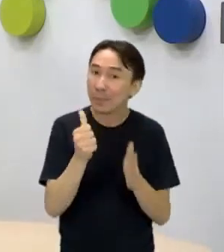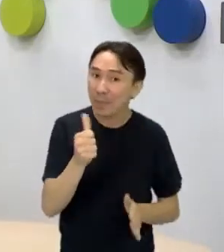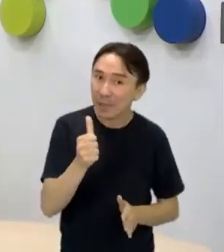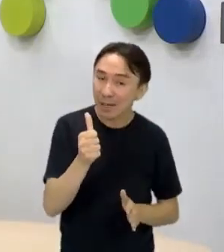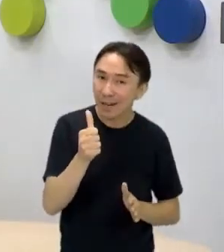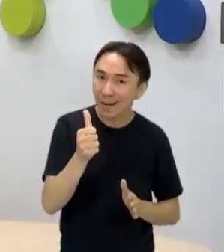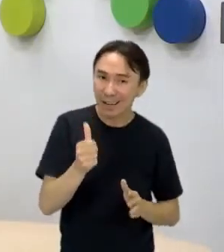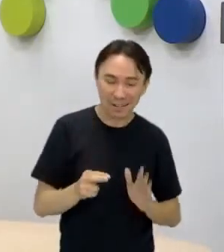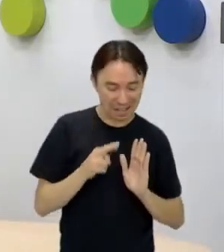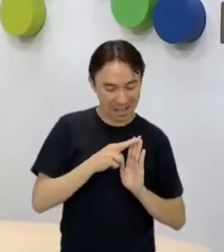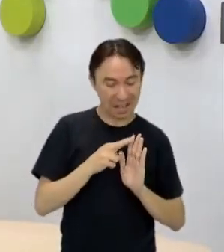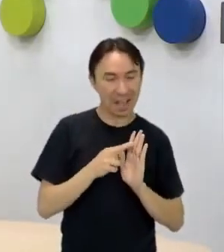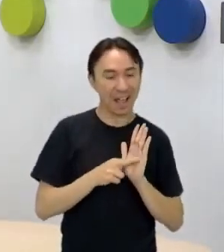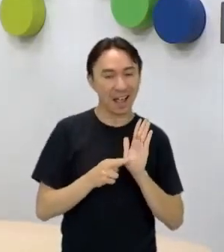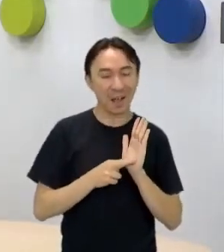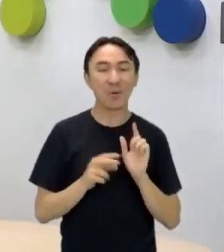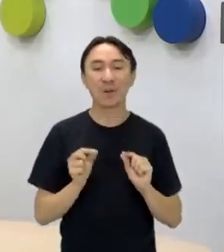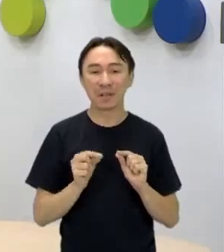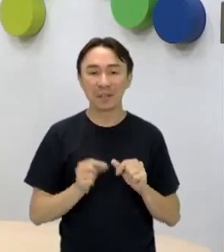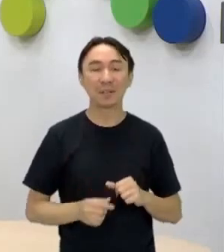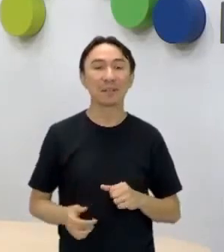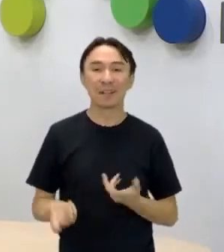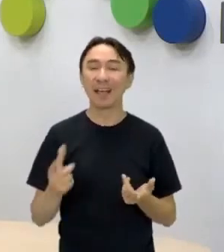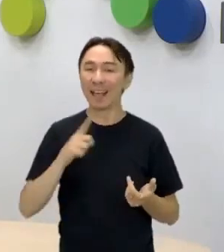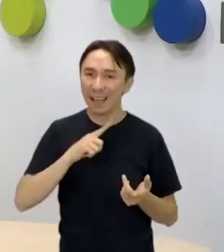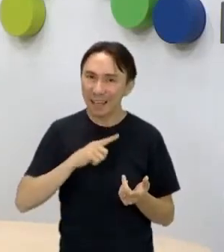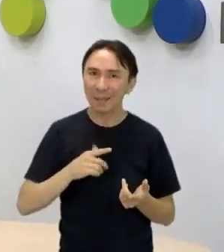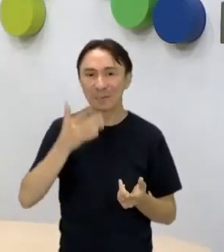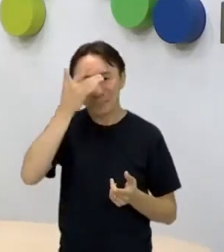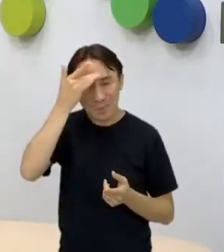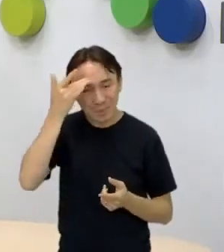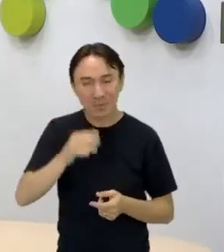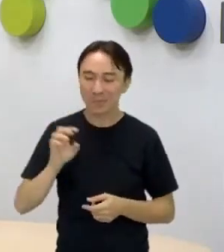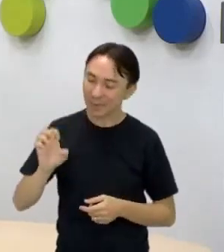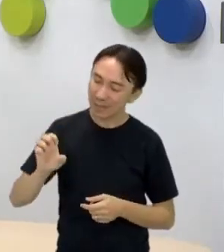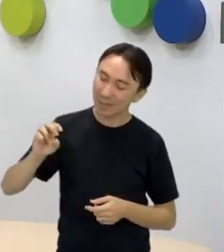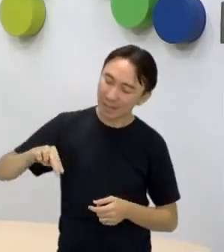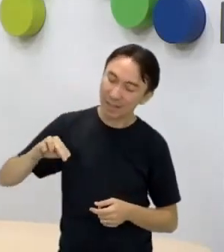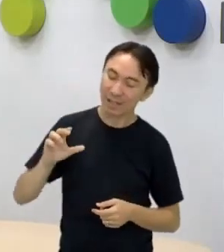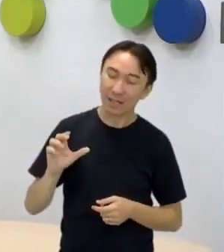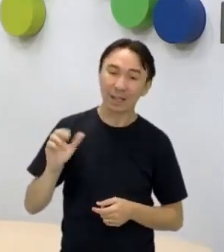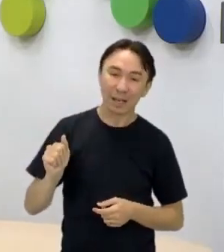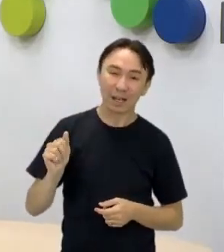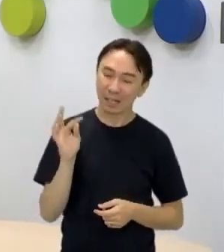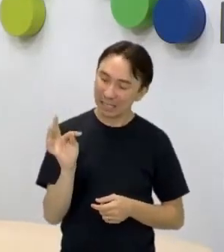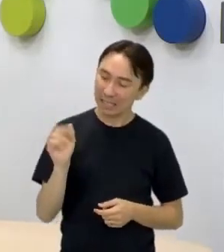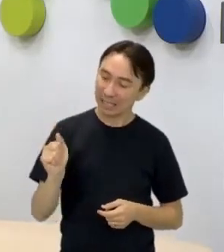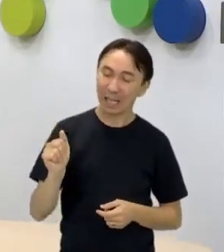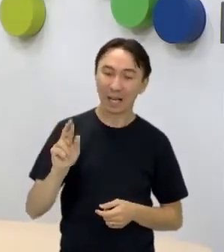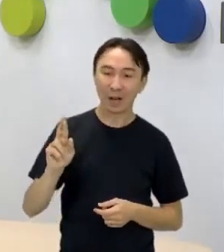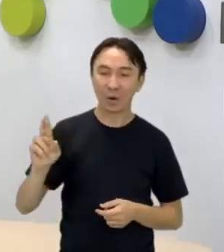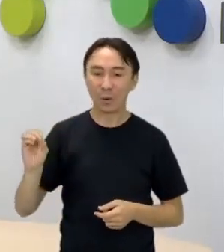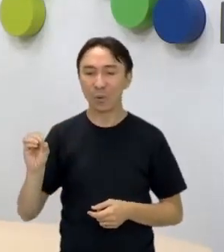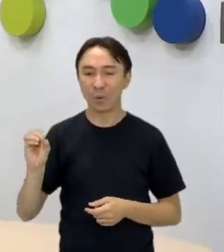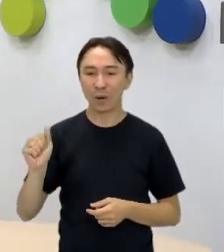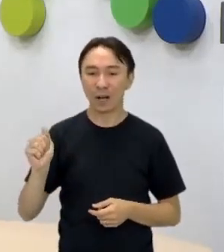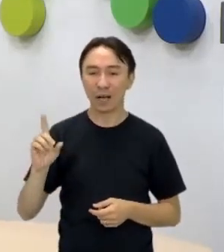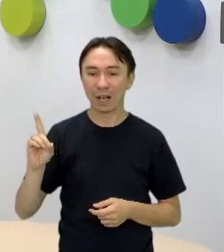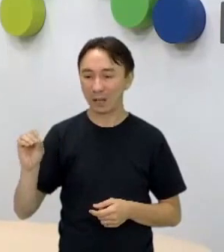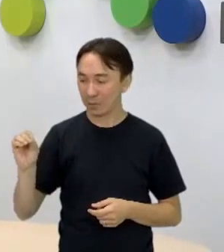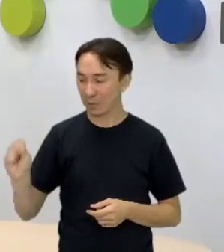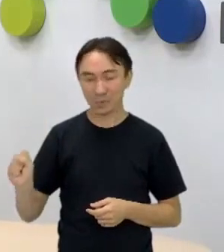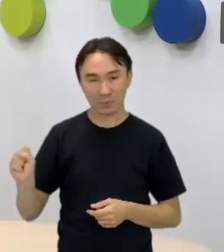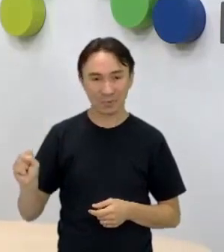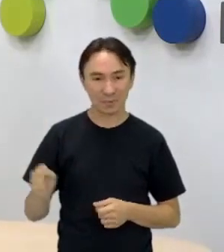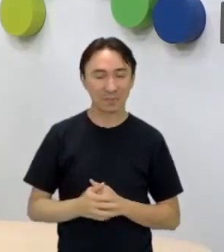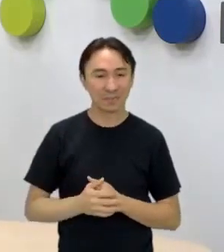a gente viu aqui, ele está falando dos encatarroados, que estava citando lá no Pra Começar. Quem são esses encatarroados? E ele